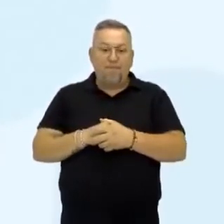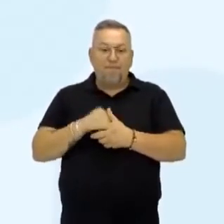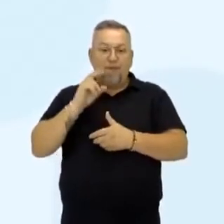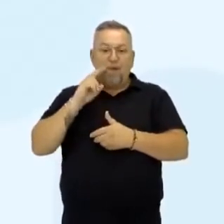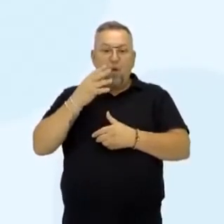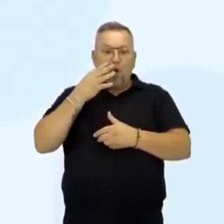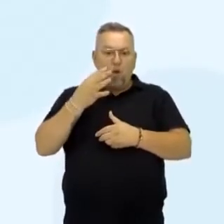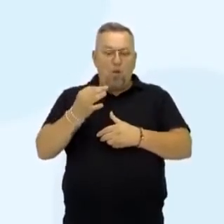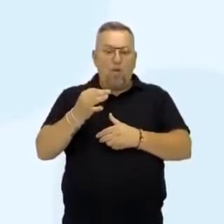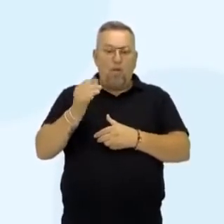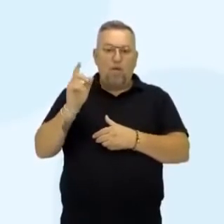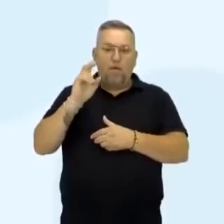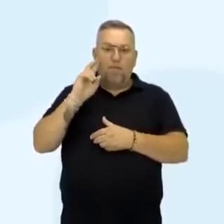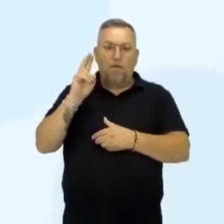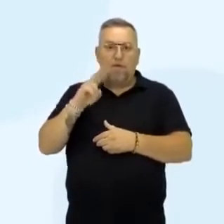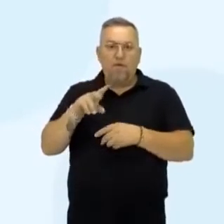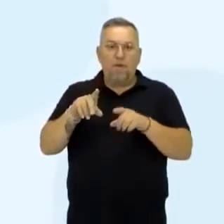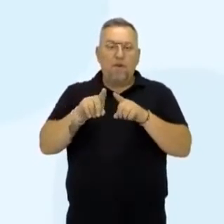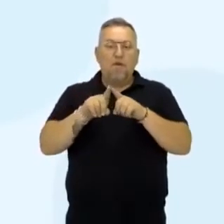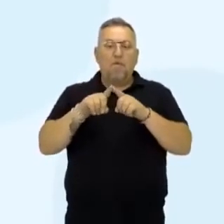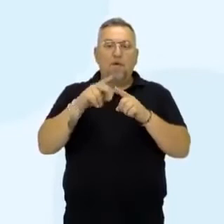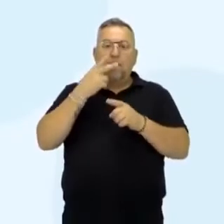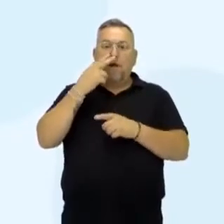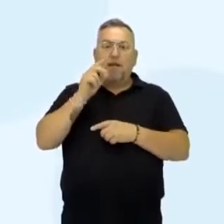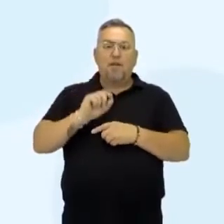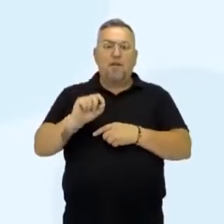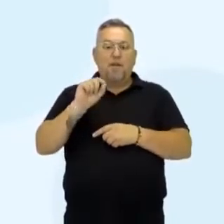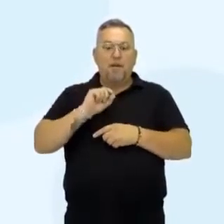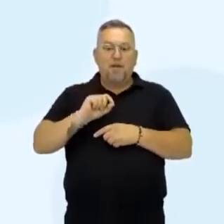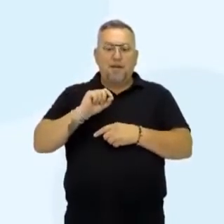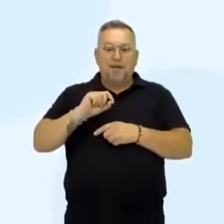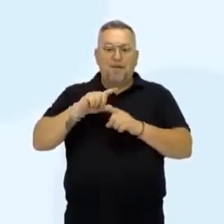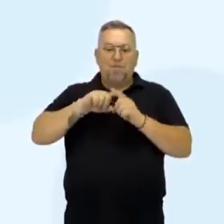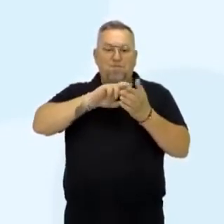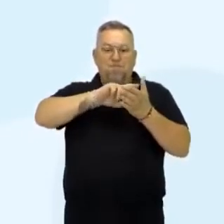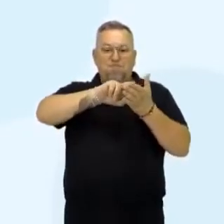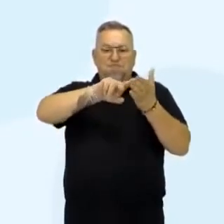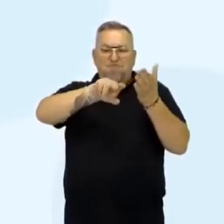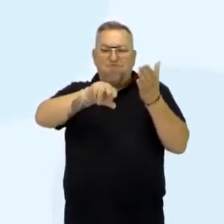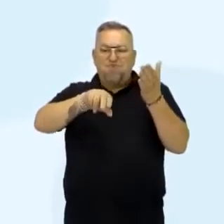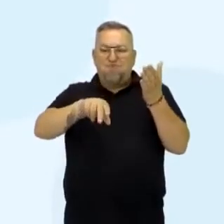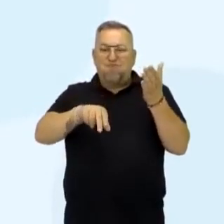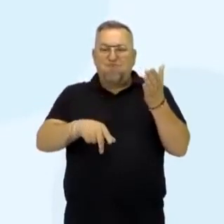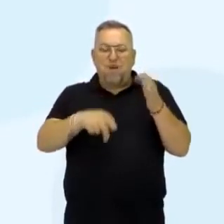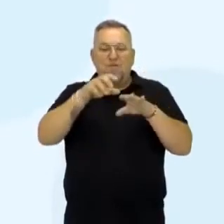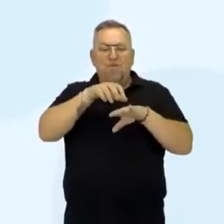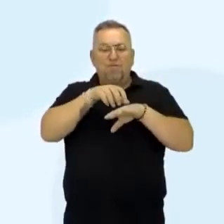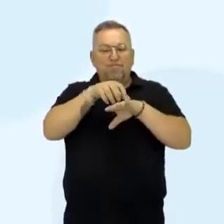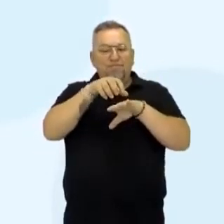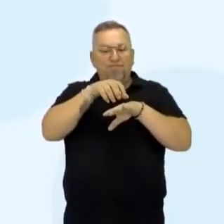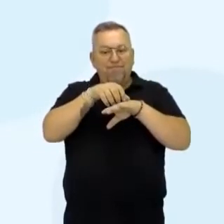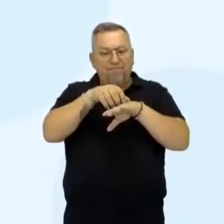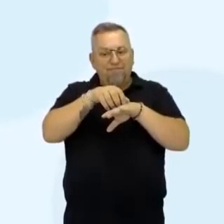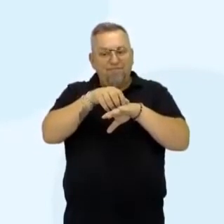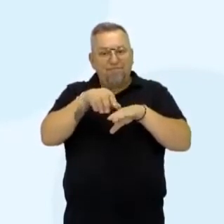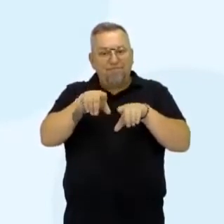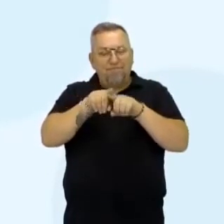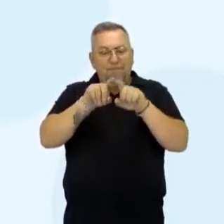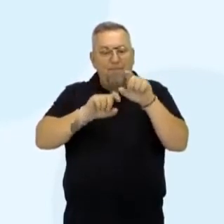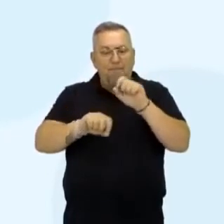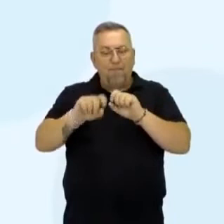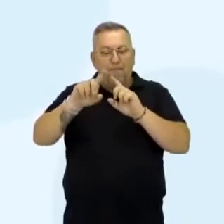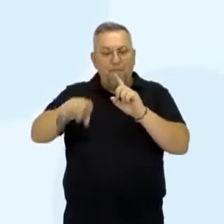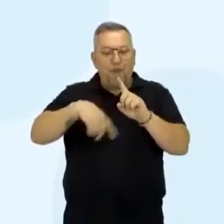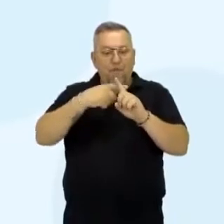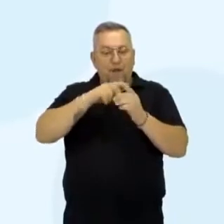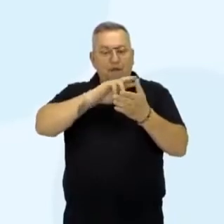gente vai observando aqui uma nítida impressão que é uma diversificação de meios de transporte do Brasil das